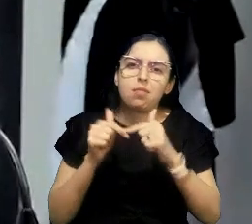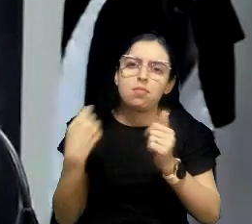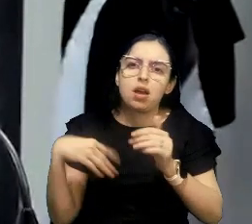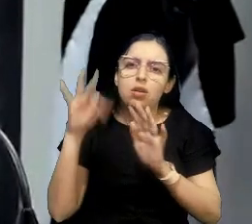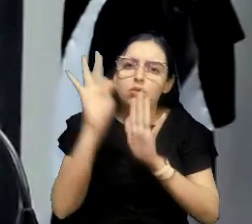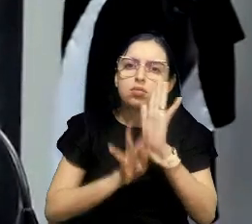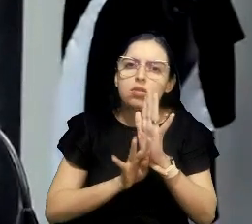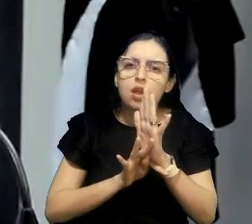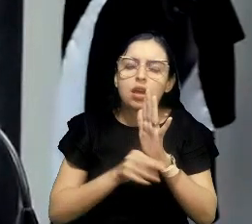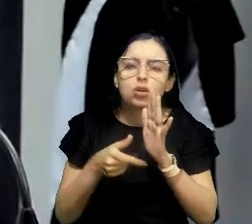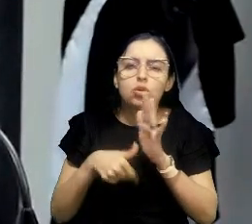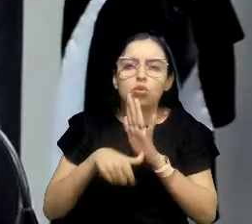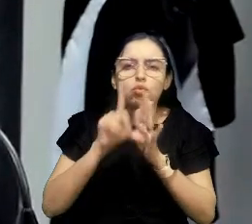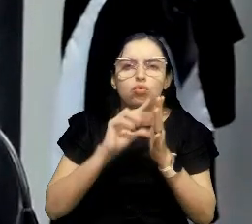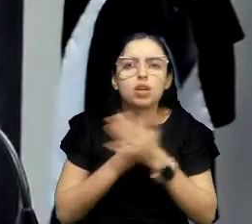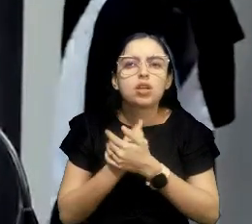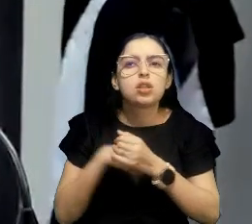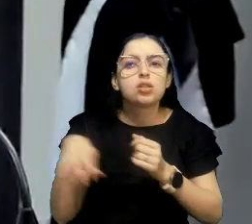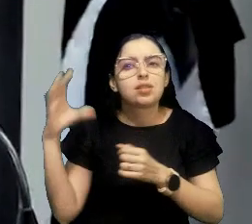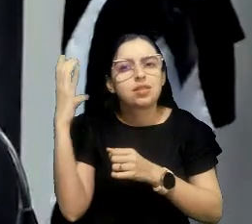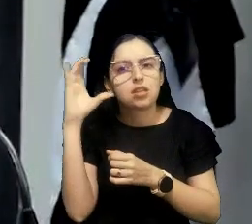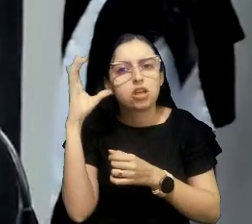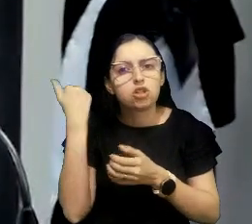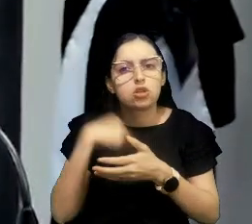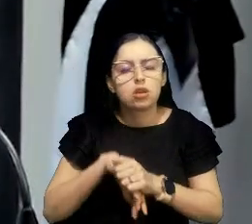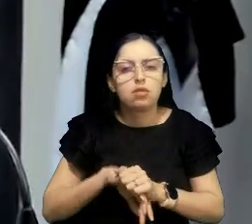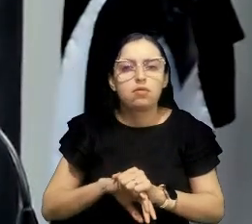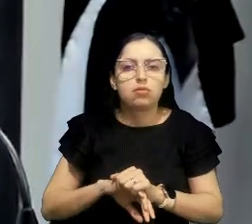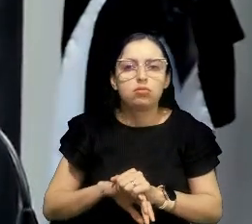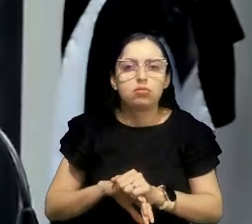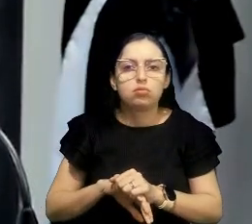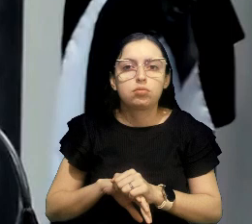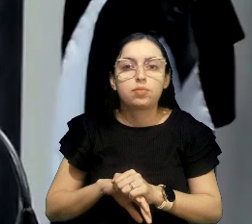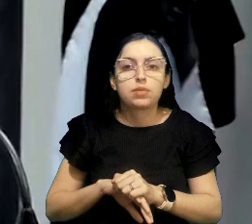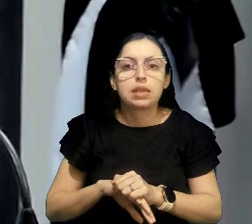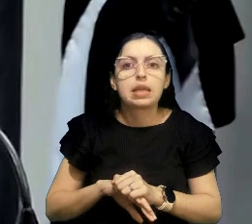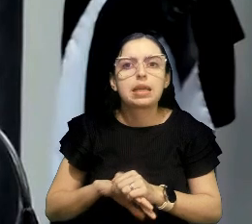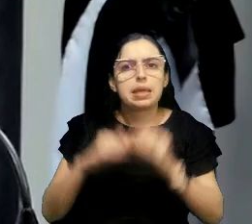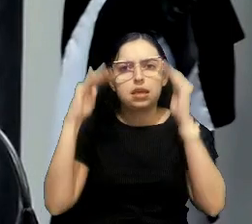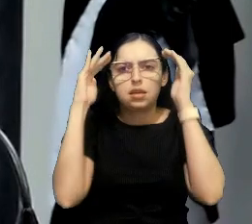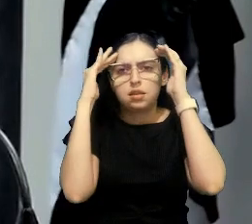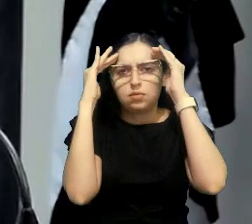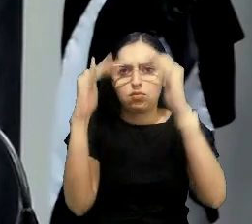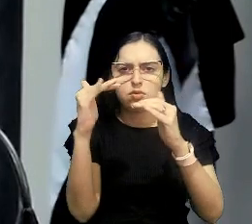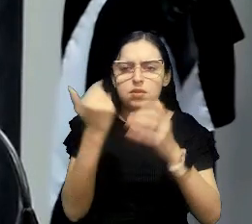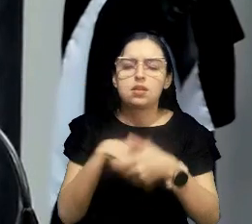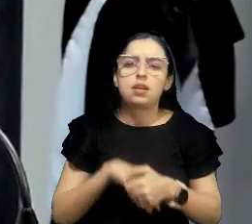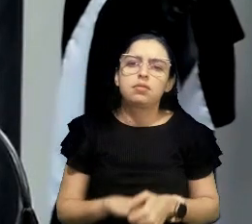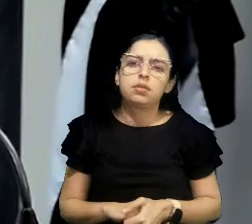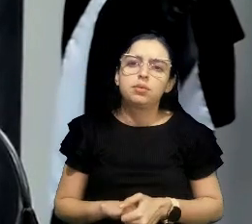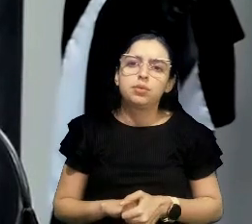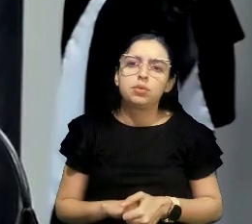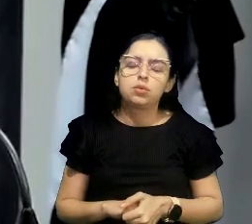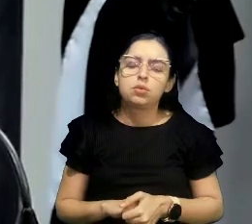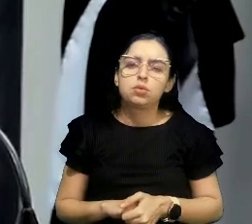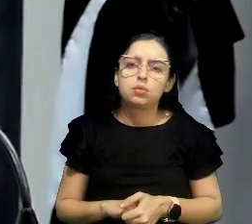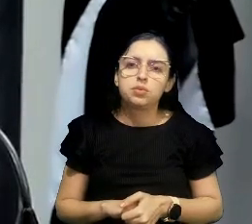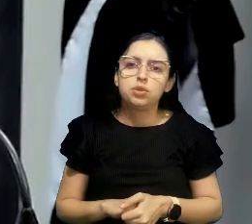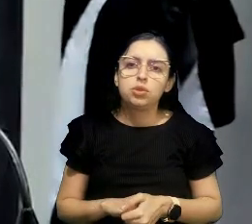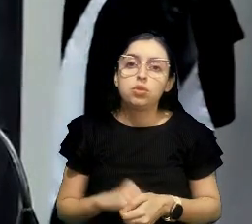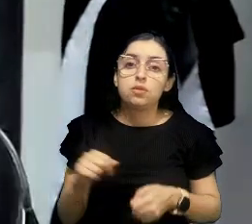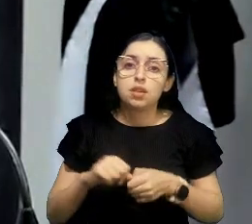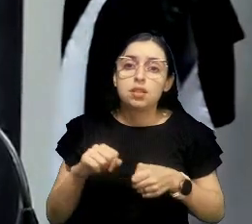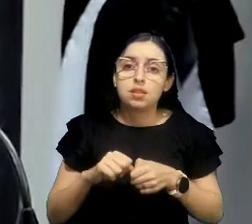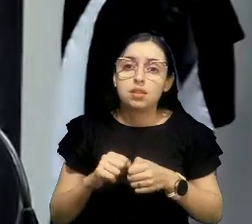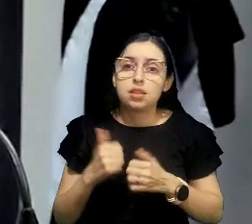apurado, científico e, sobretudo, responsável, né? Na função de